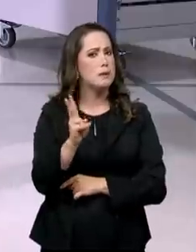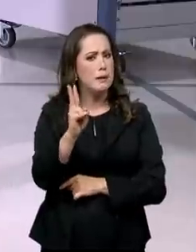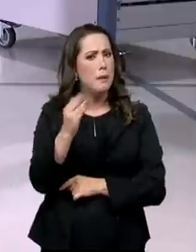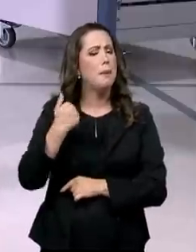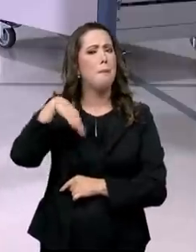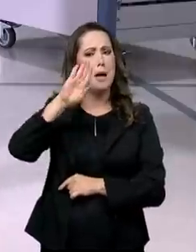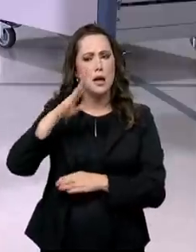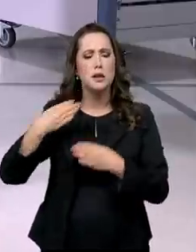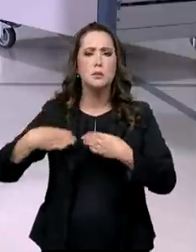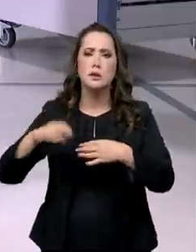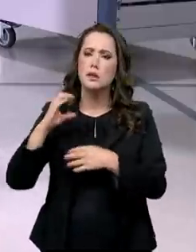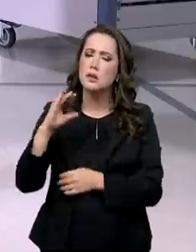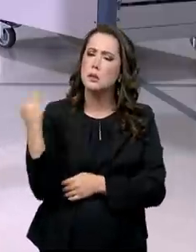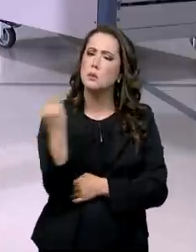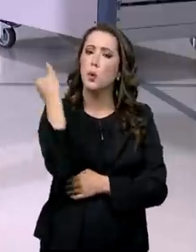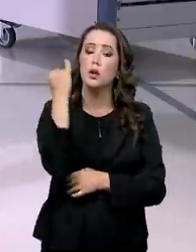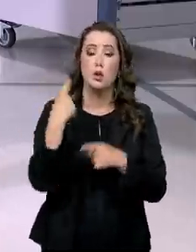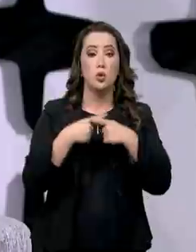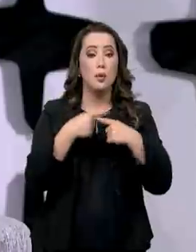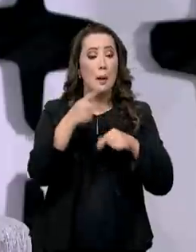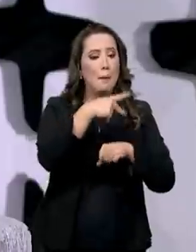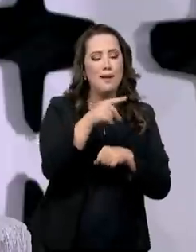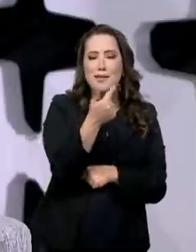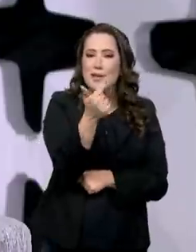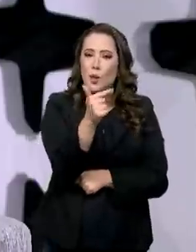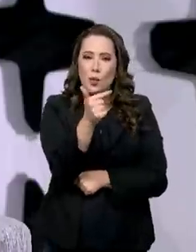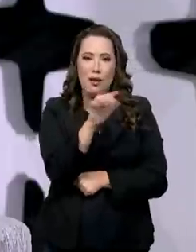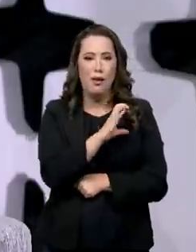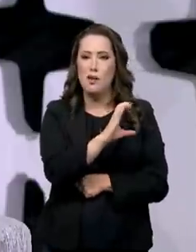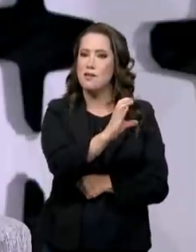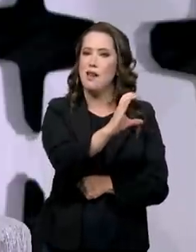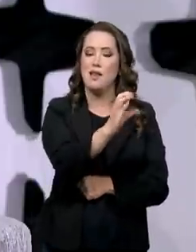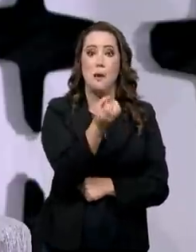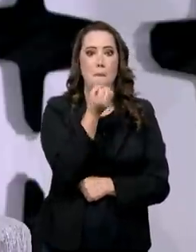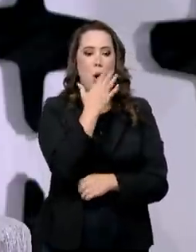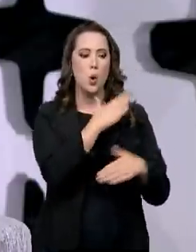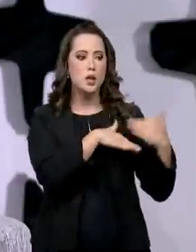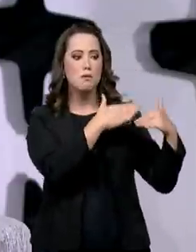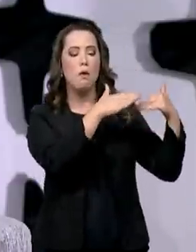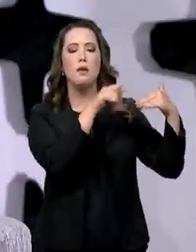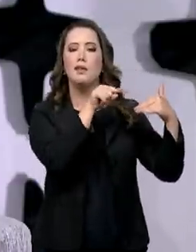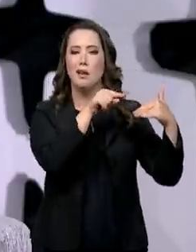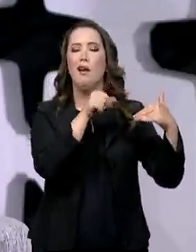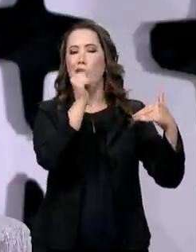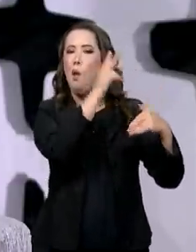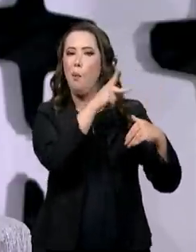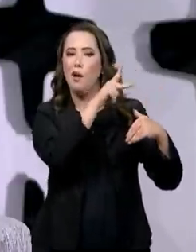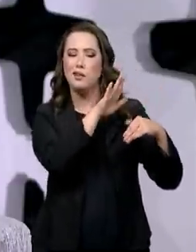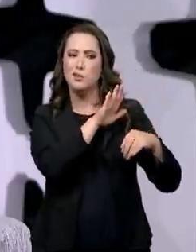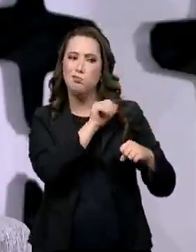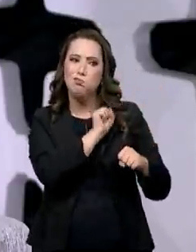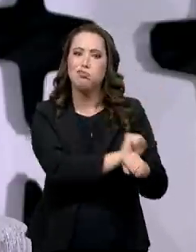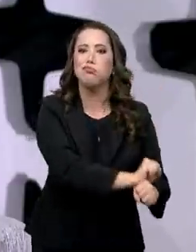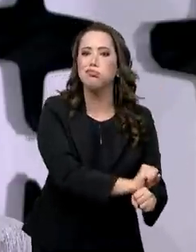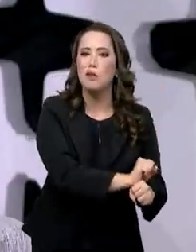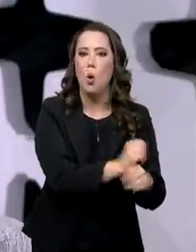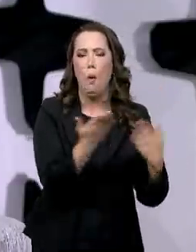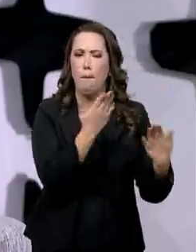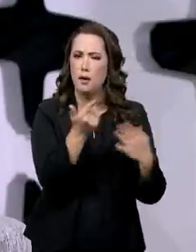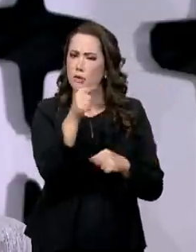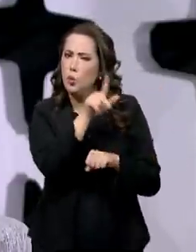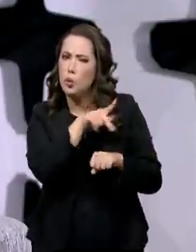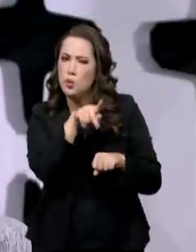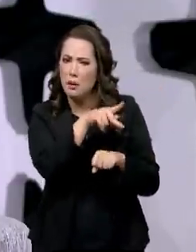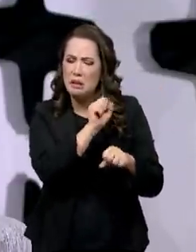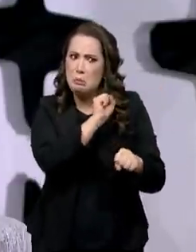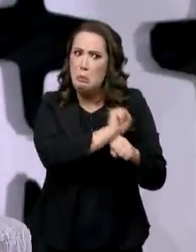ciência, tecnologia e inovações bem desenvolvida, é um país que vai ficar para trás na competitividade internacional. Então, o Brasil